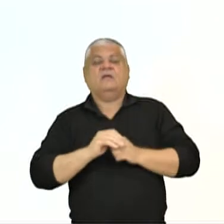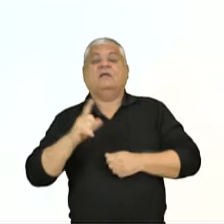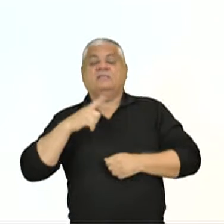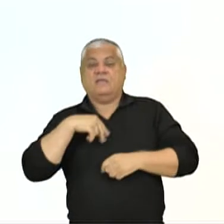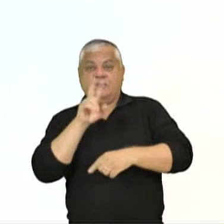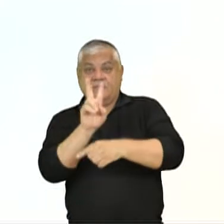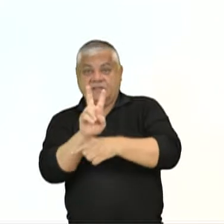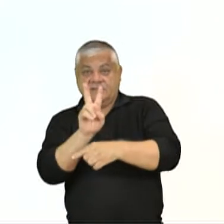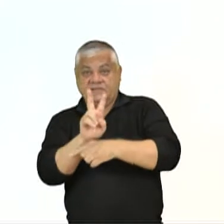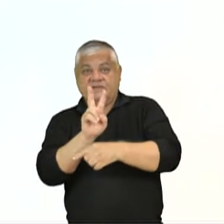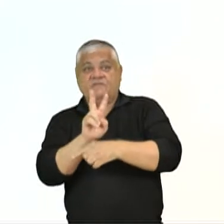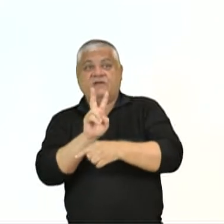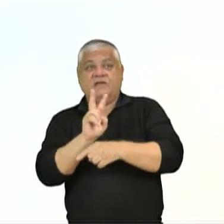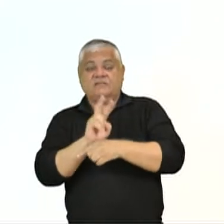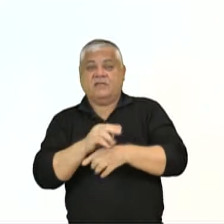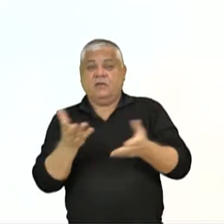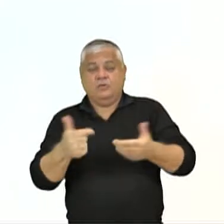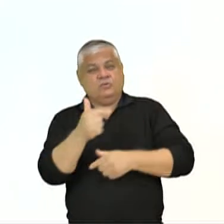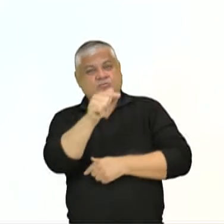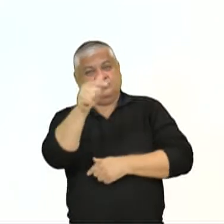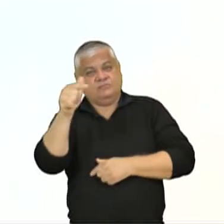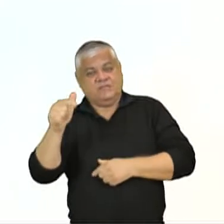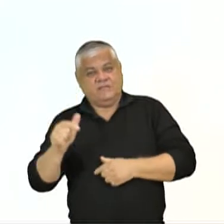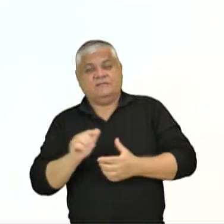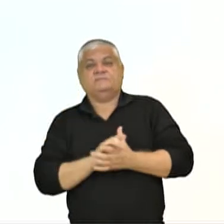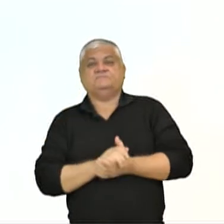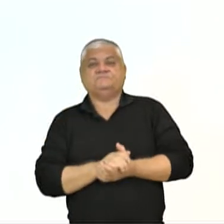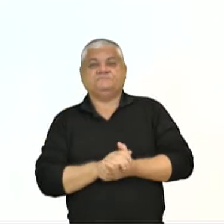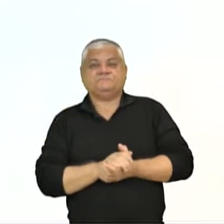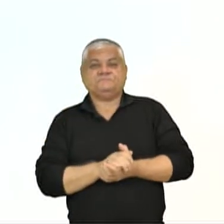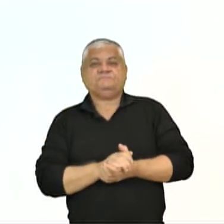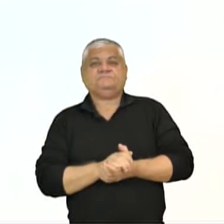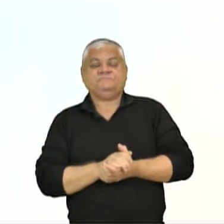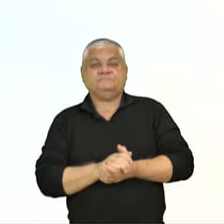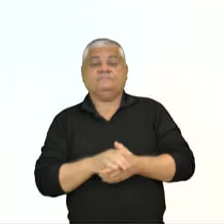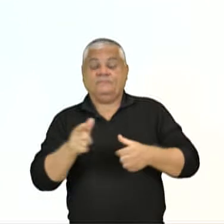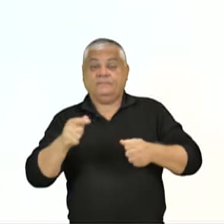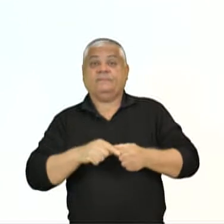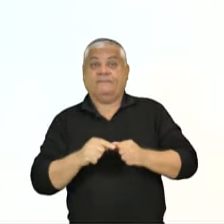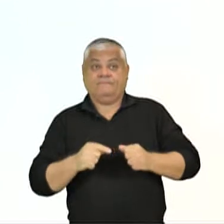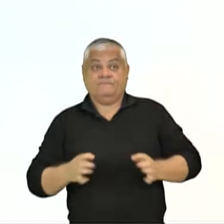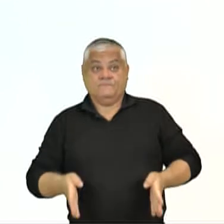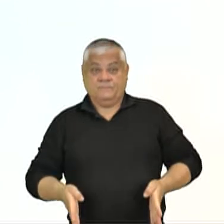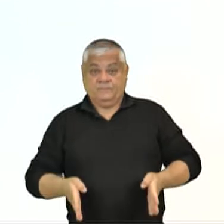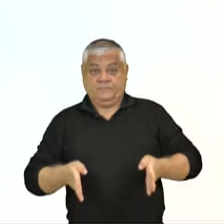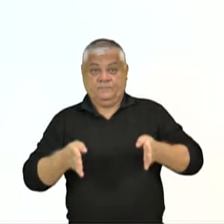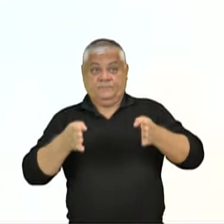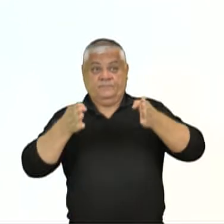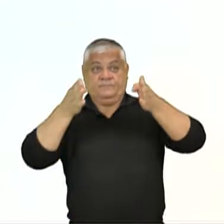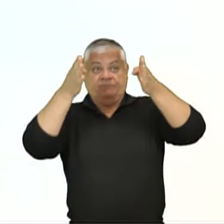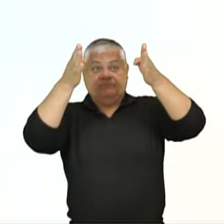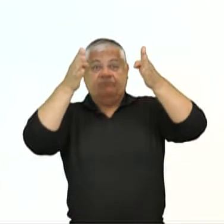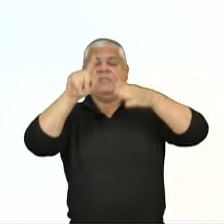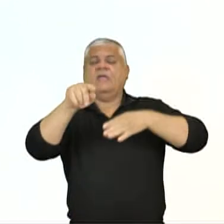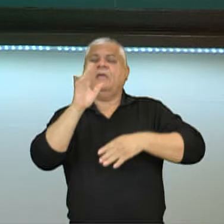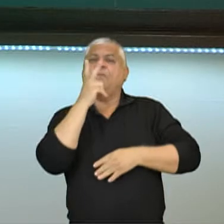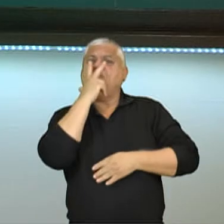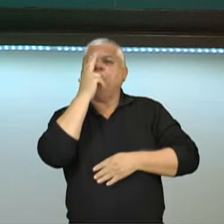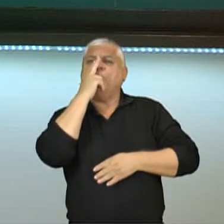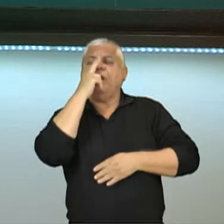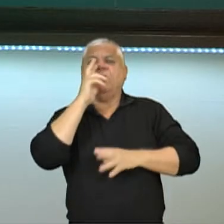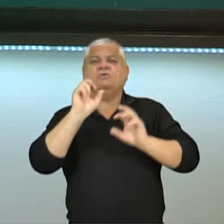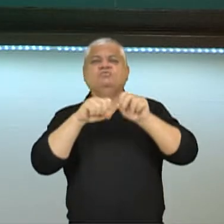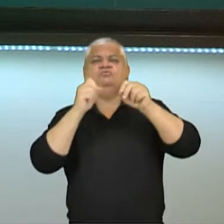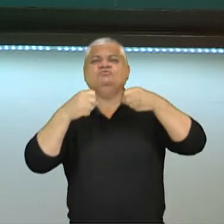Não temos nenhuma basílica preservada hoje. Gente, a basílica é uma coisa muito legal. Por quê? É como se fosse um shopping